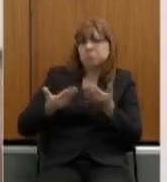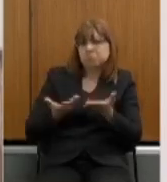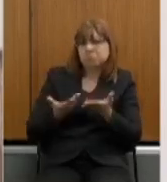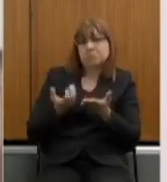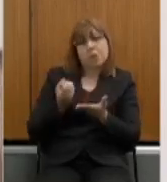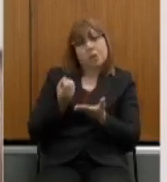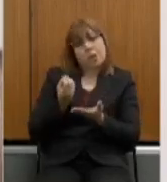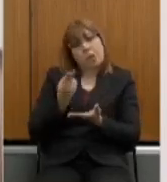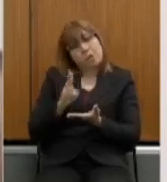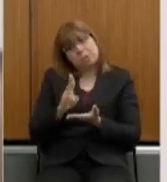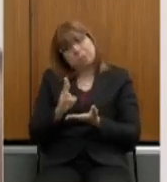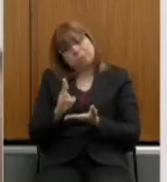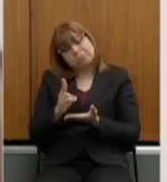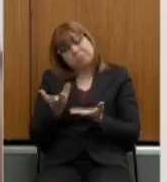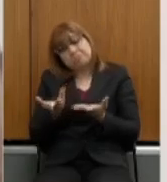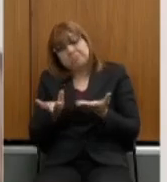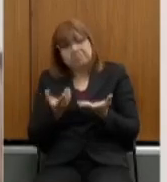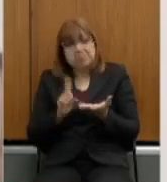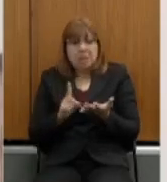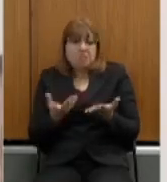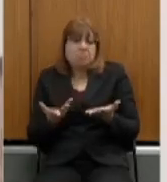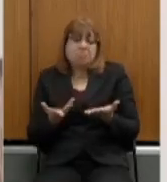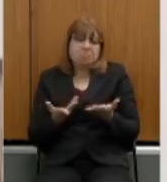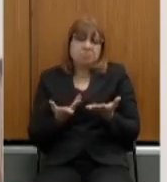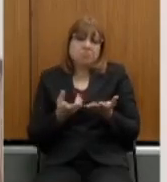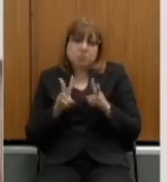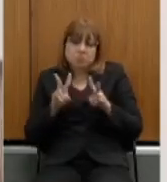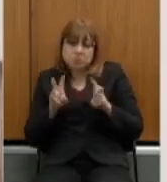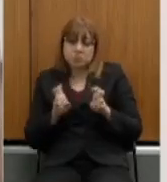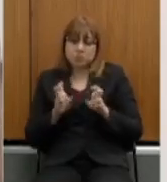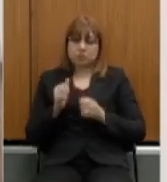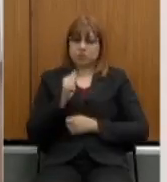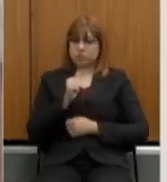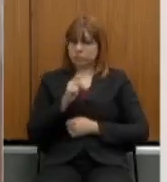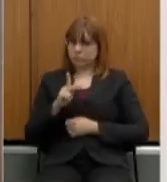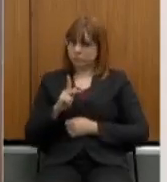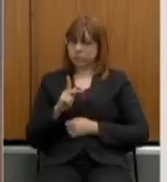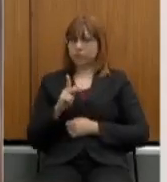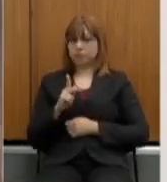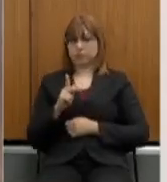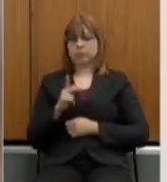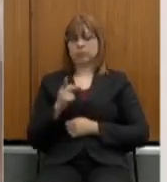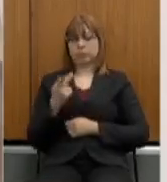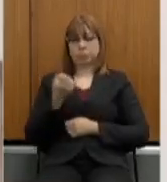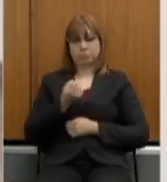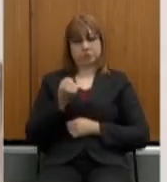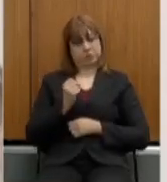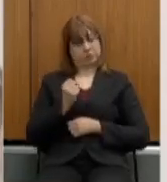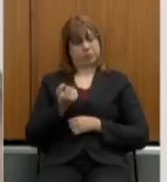às as aposentadorias, aos benefícios estaduais e municipais.